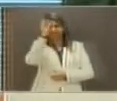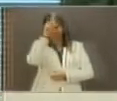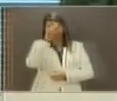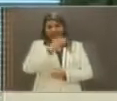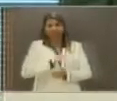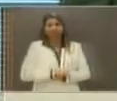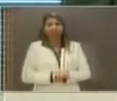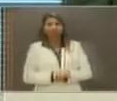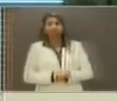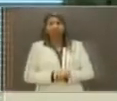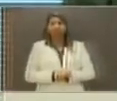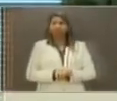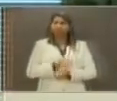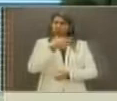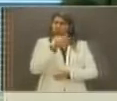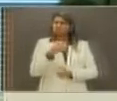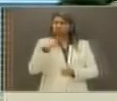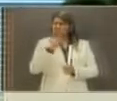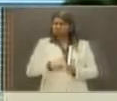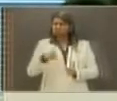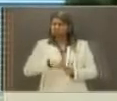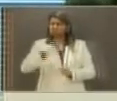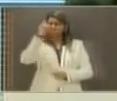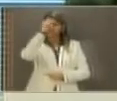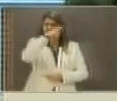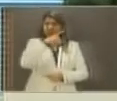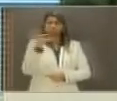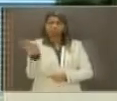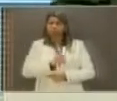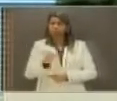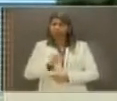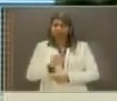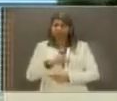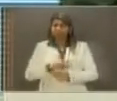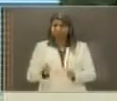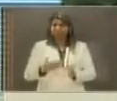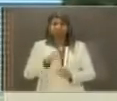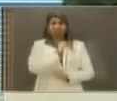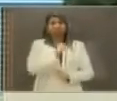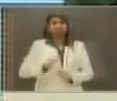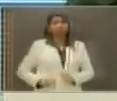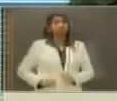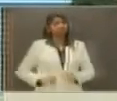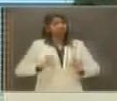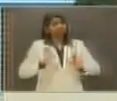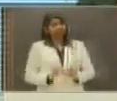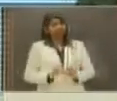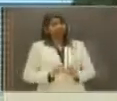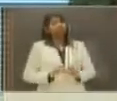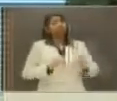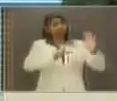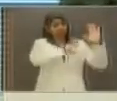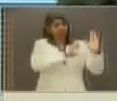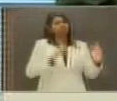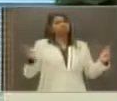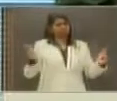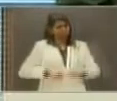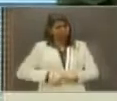há nenhuma dificuldade em o senador, especialmente o candidato, ter propostas.